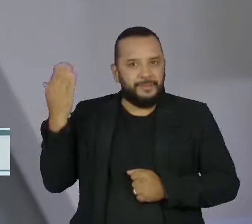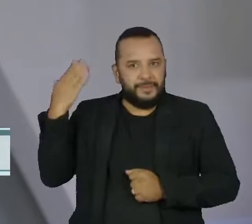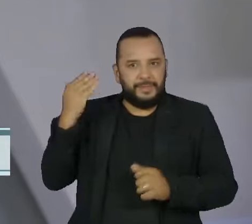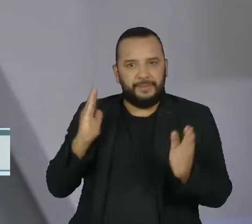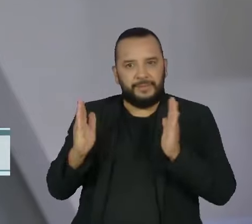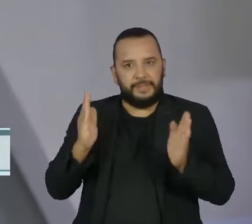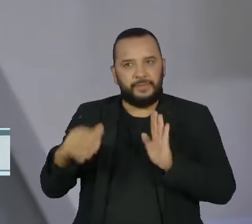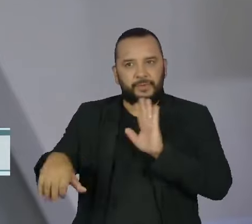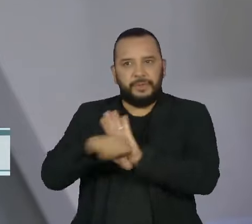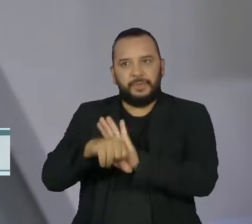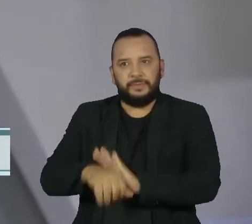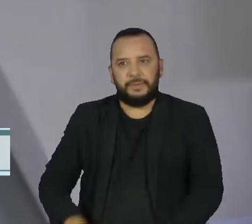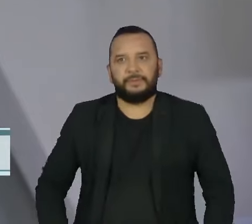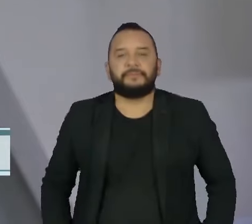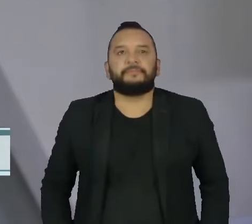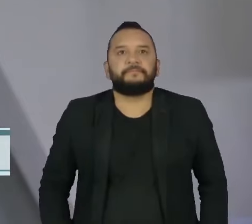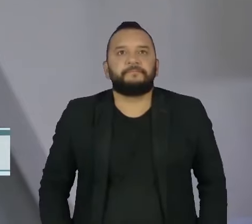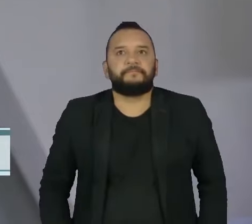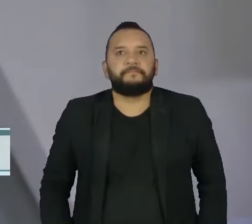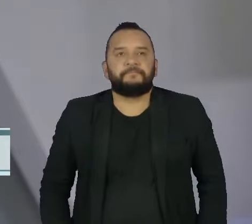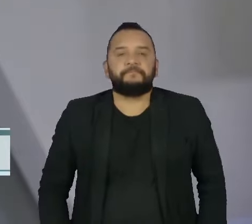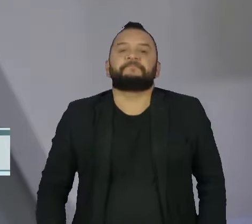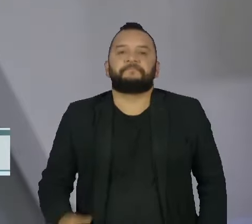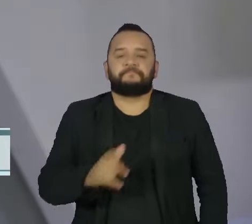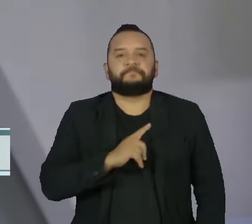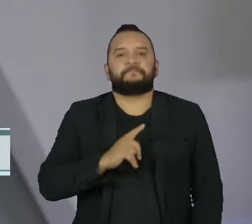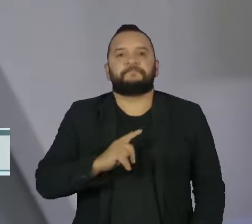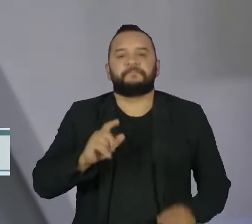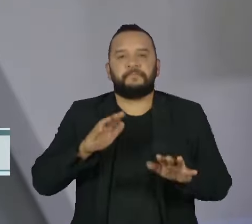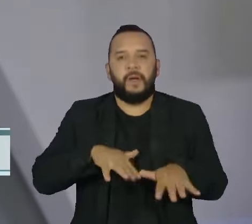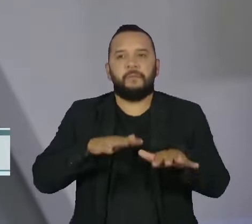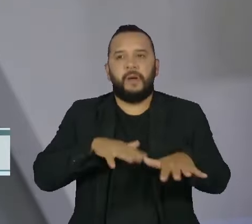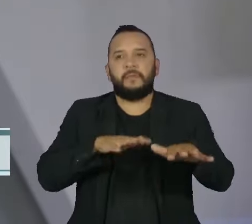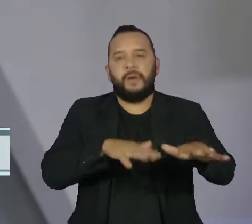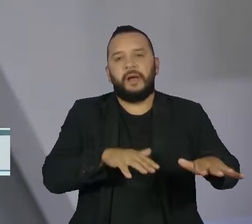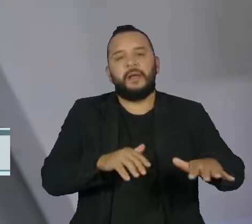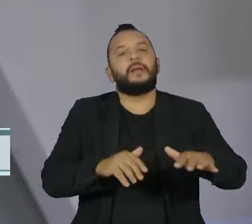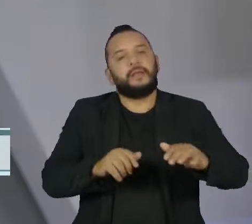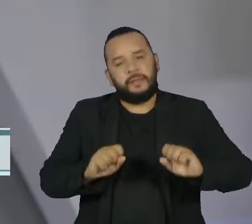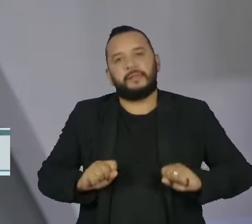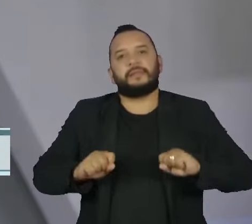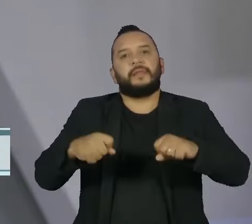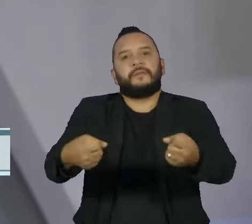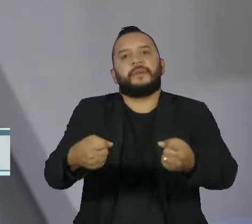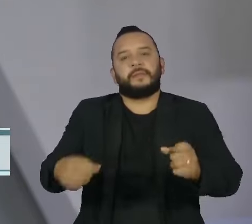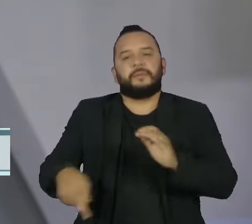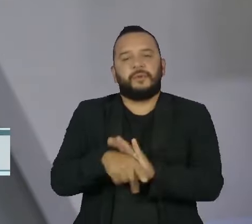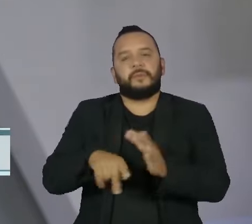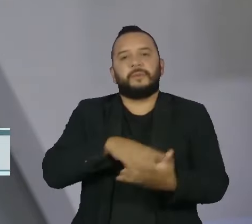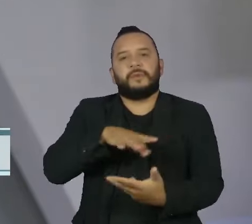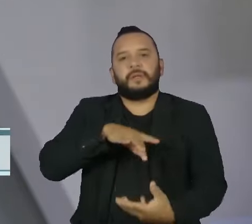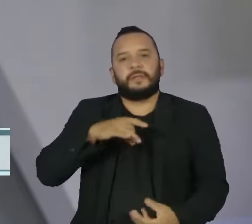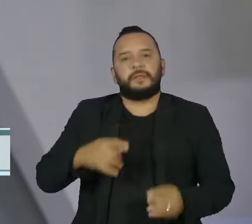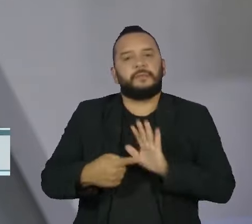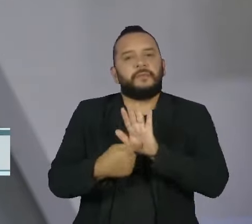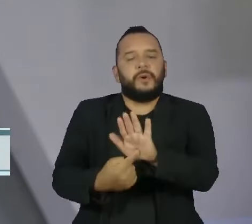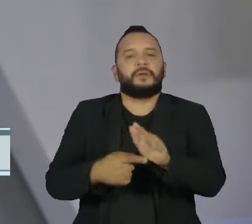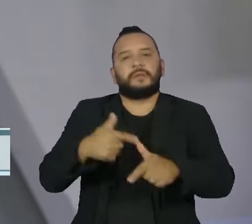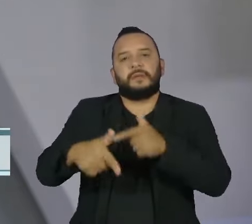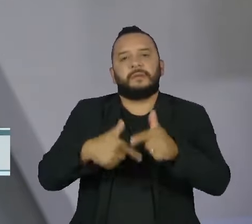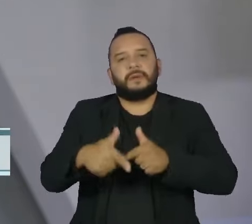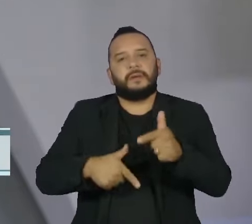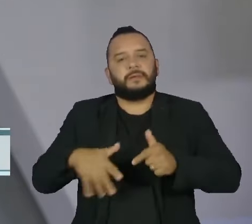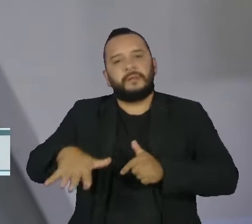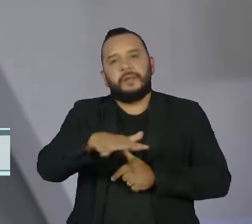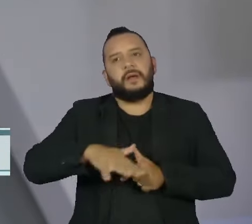Atos simbólicos e defesa da democracia marcaram a abertura dos trabalhos do judiciário. Em clima de paz e harmonia,